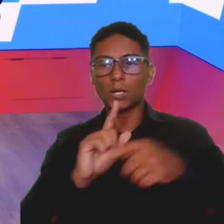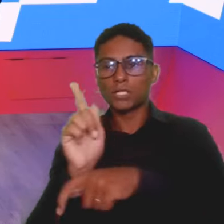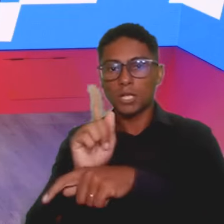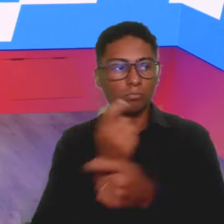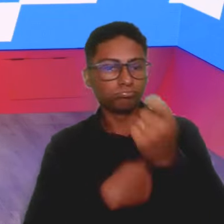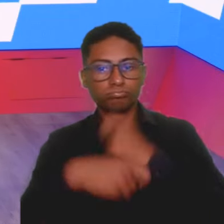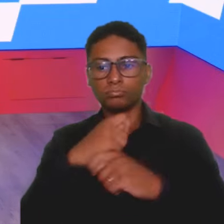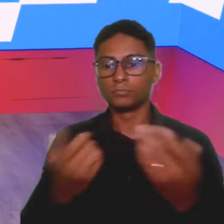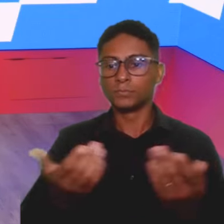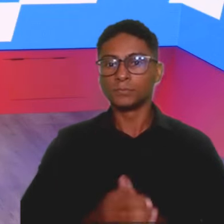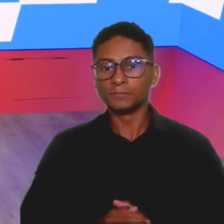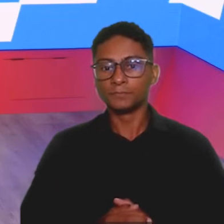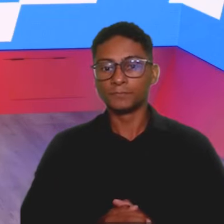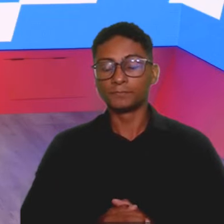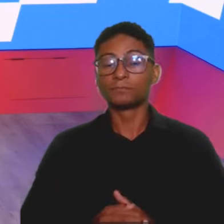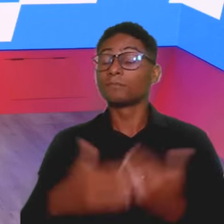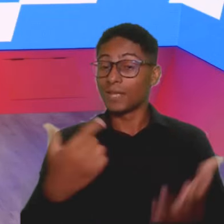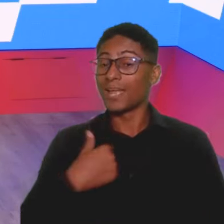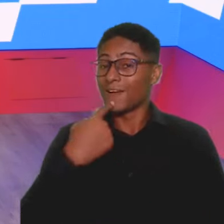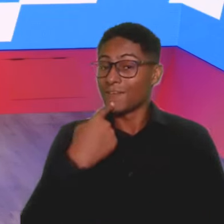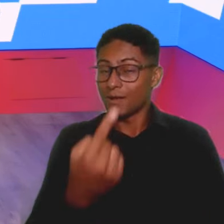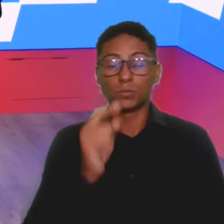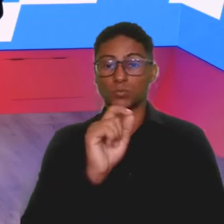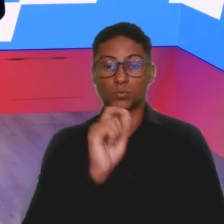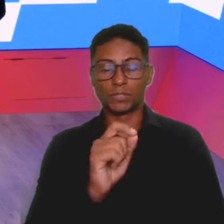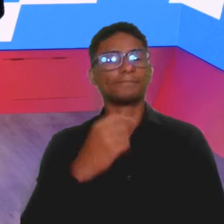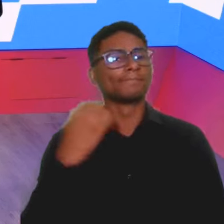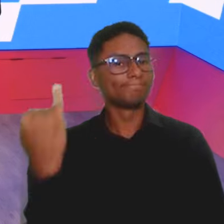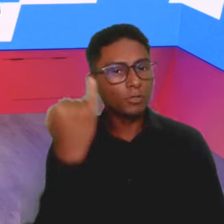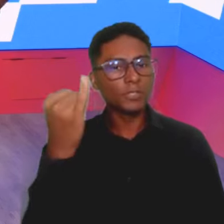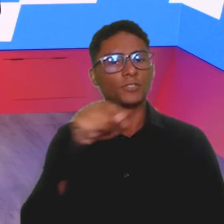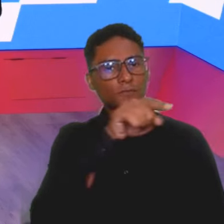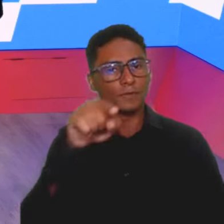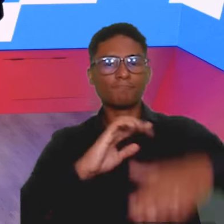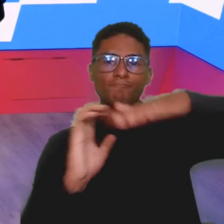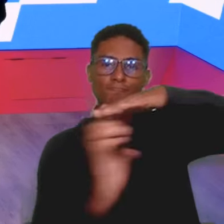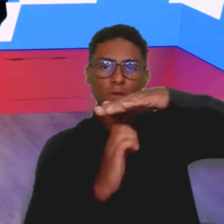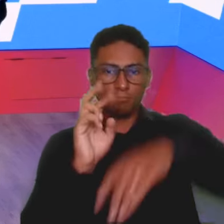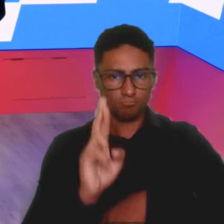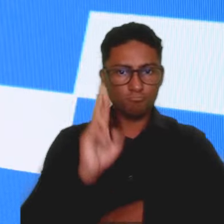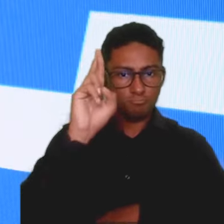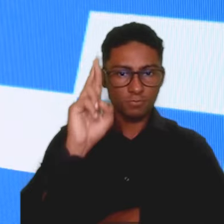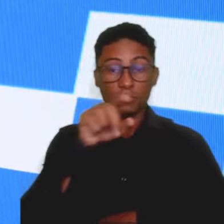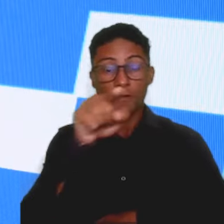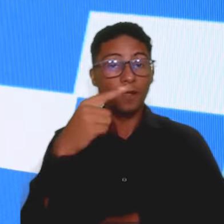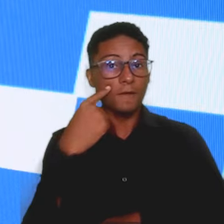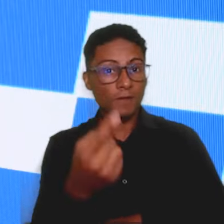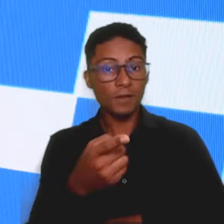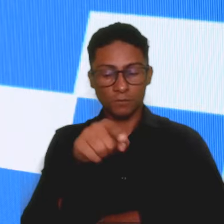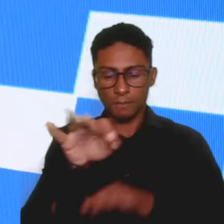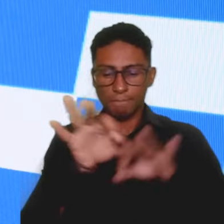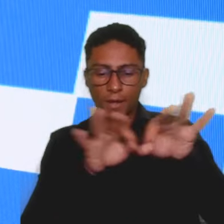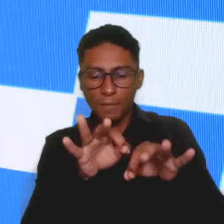financeira? É, eu falo que é importante você, e principalmente o empresário, visualizar que toda vez que ele vai fazer um